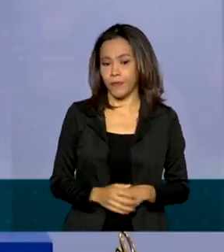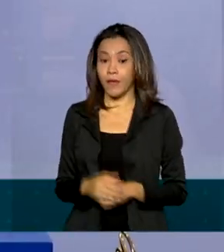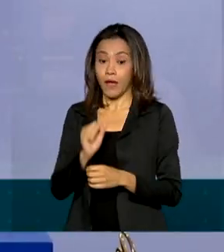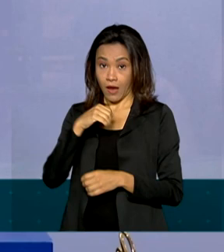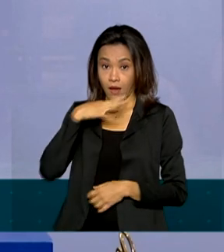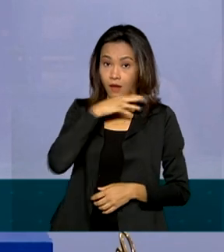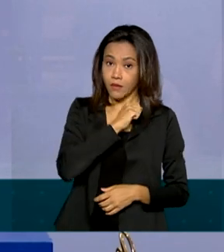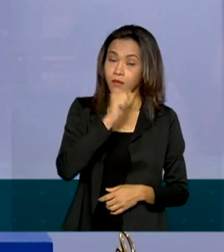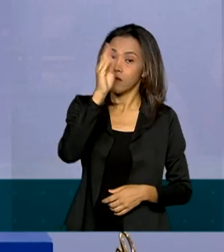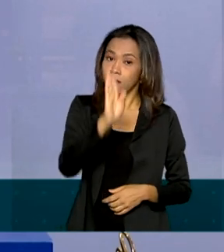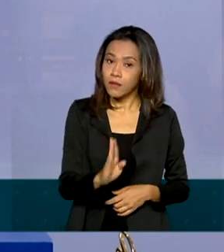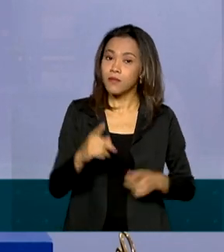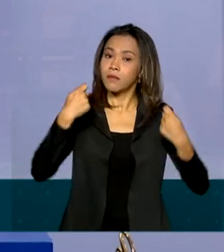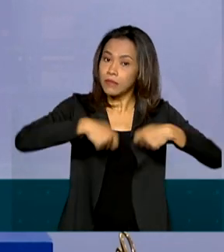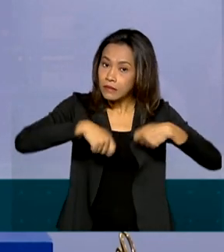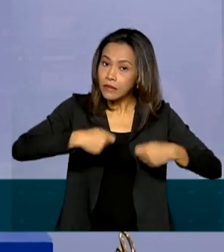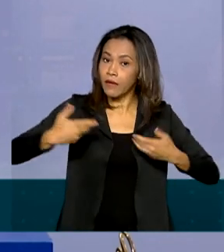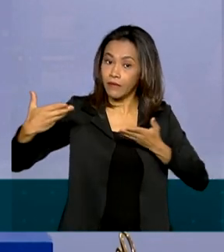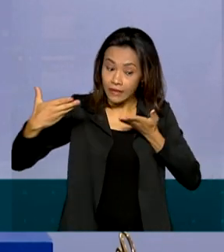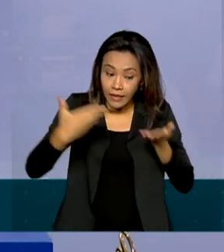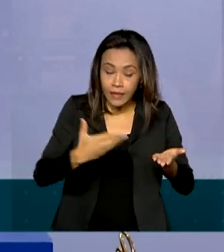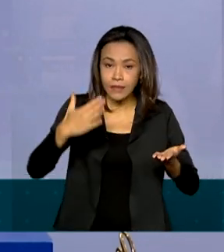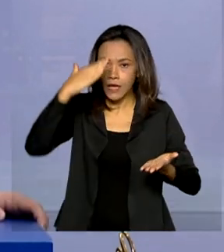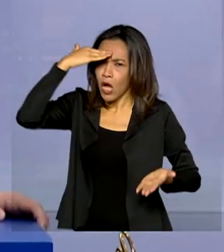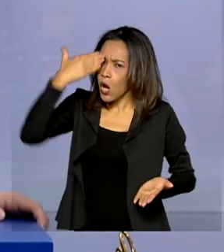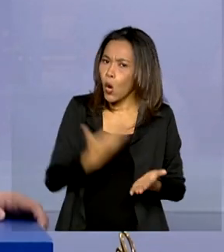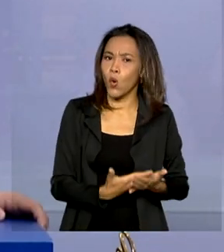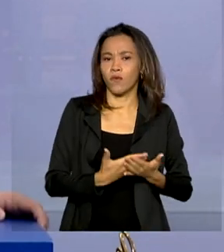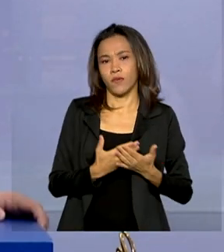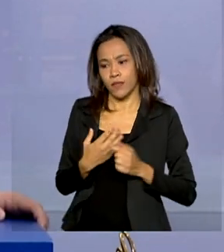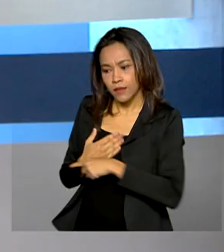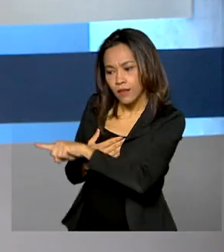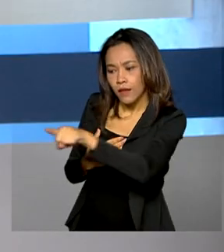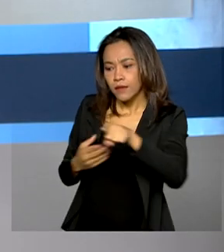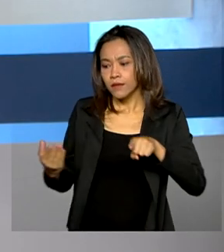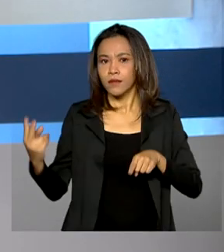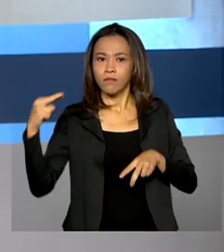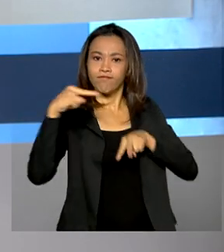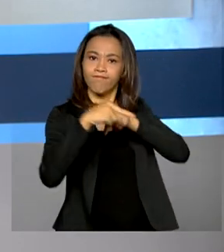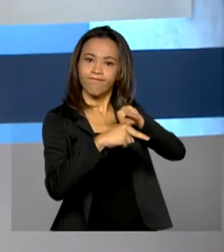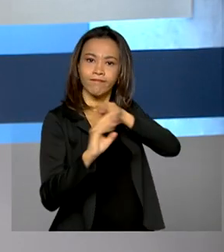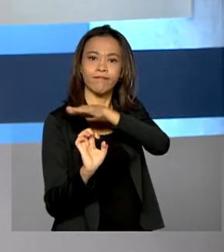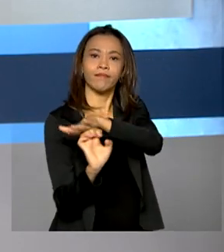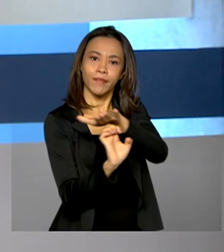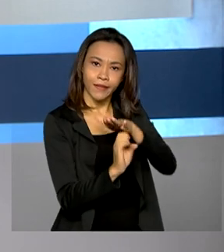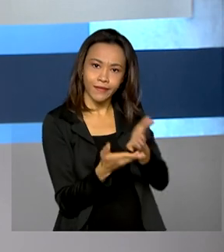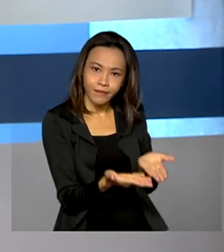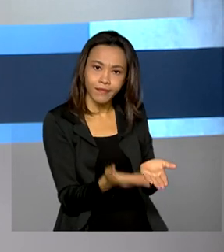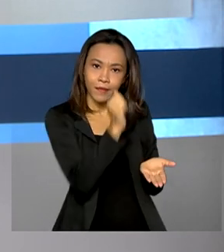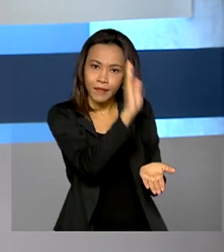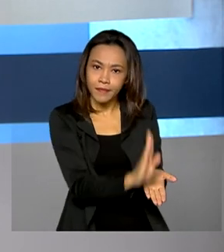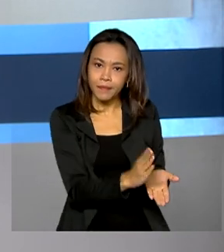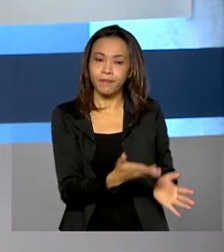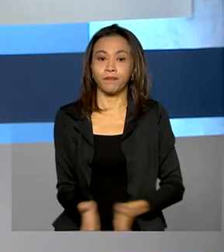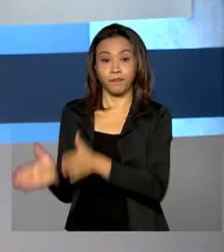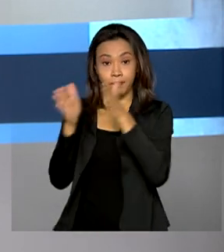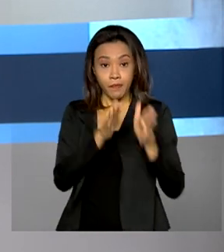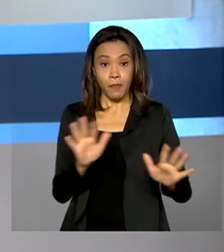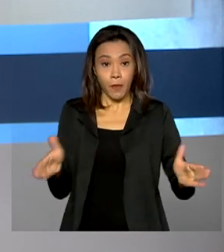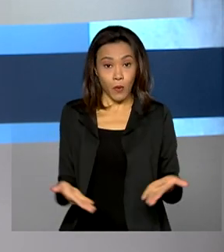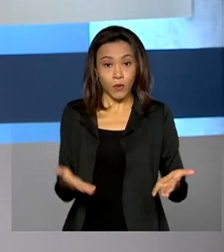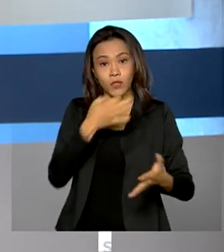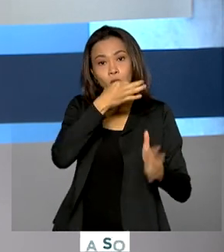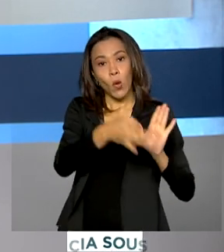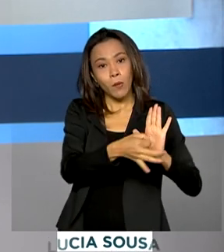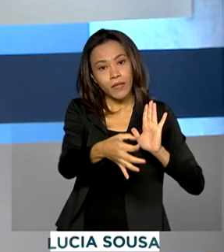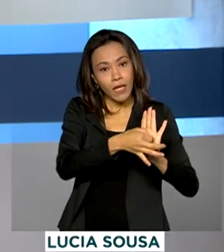porque a gente está vendo demonstrações inequívocas de confiança no futuro. E no comentário de hoje, Ricardo Caldas faz um